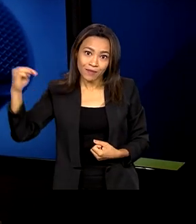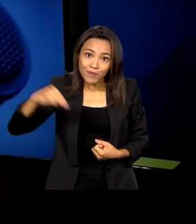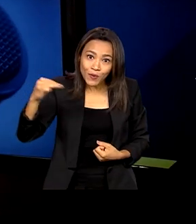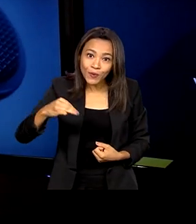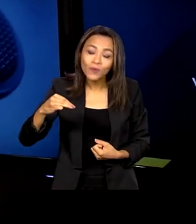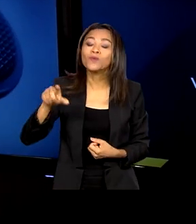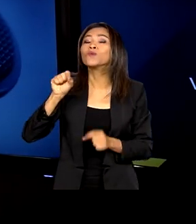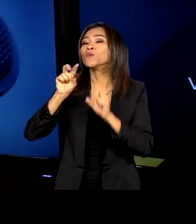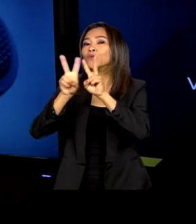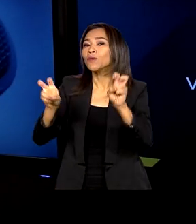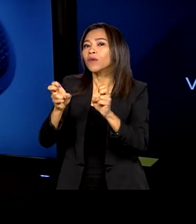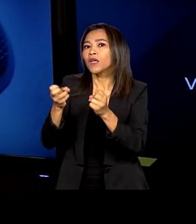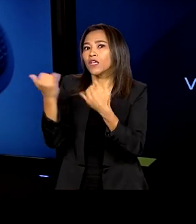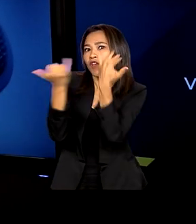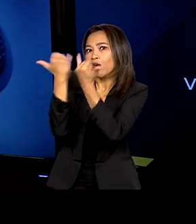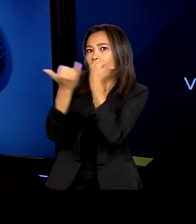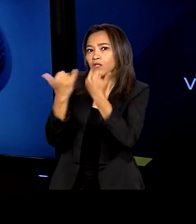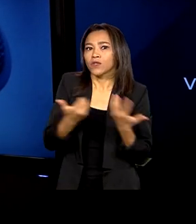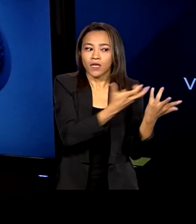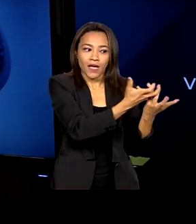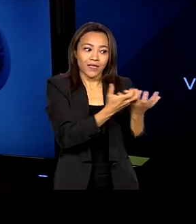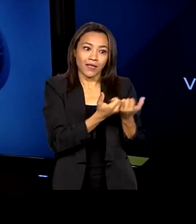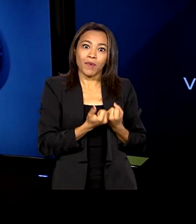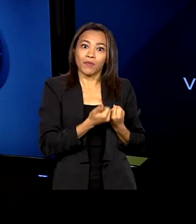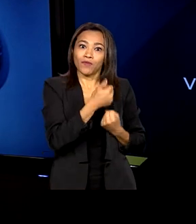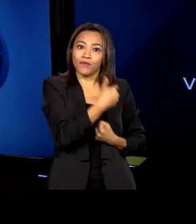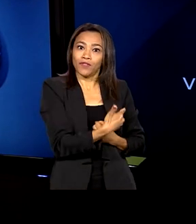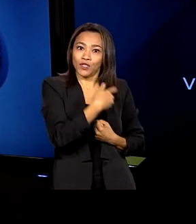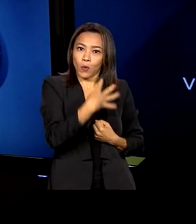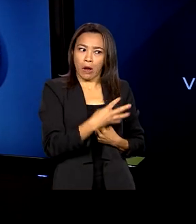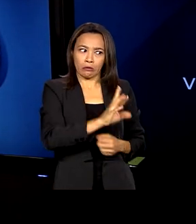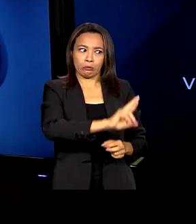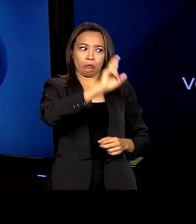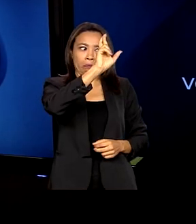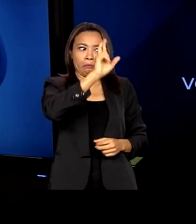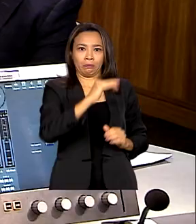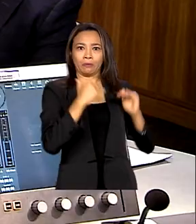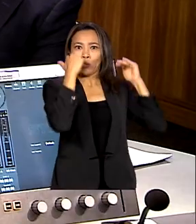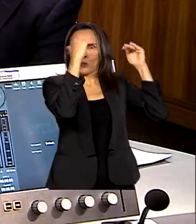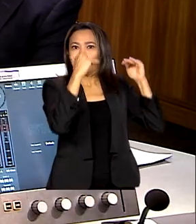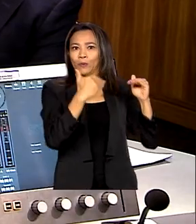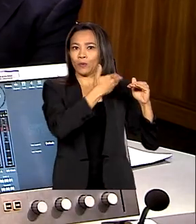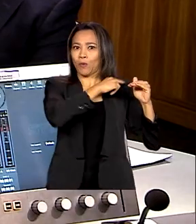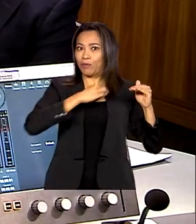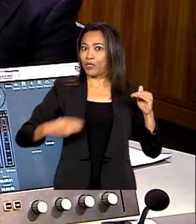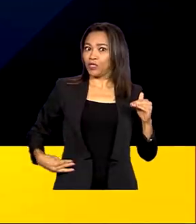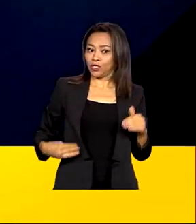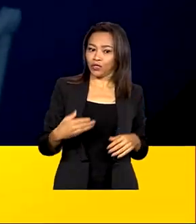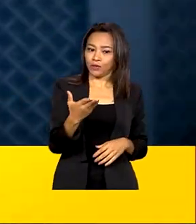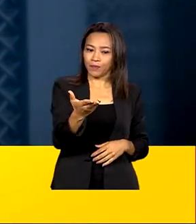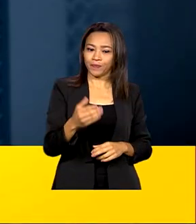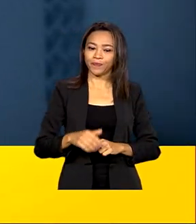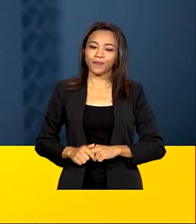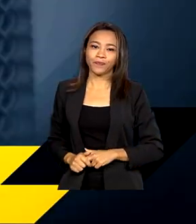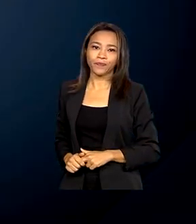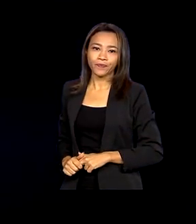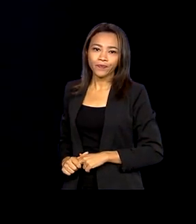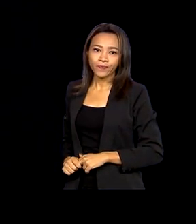informação e recebemos 24 autoridades como ministros de Estado. Em Brasília, 19 horas.